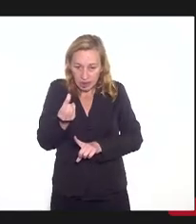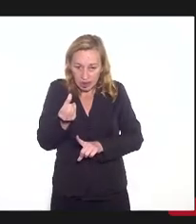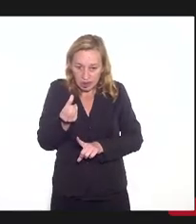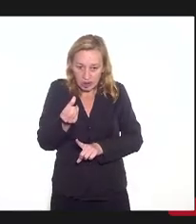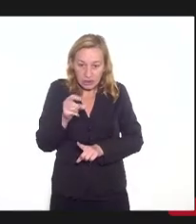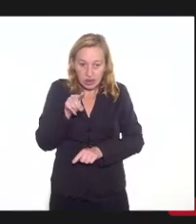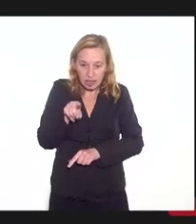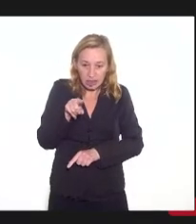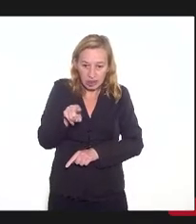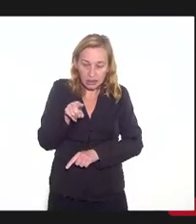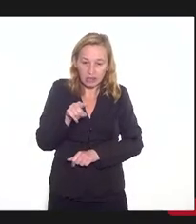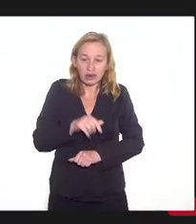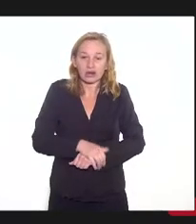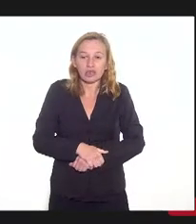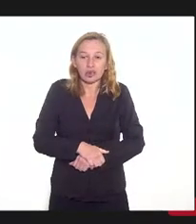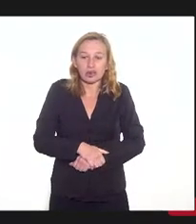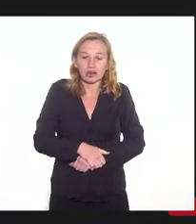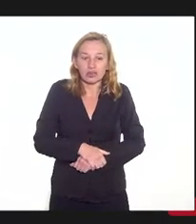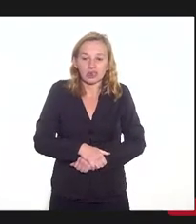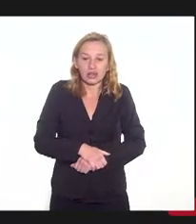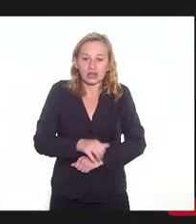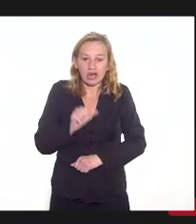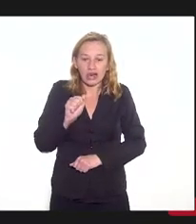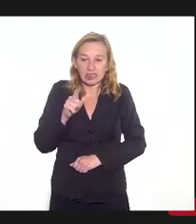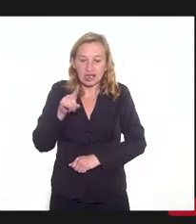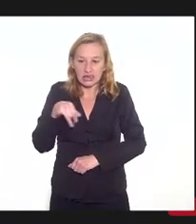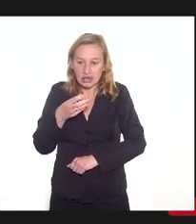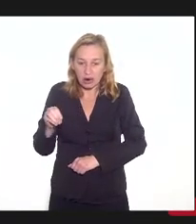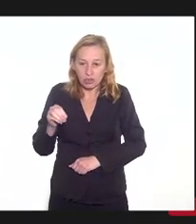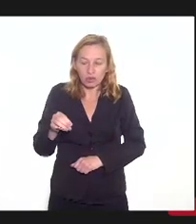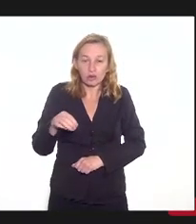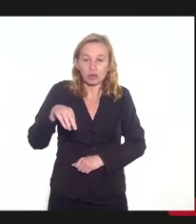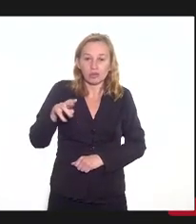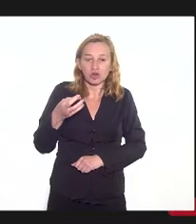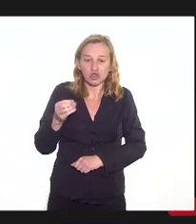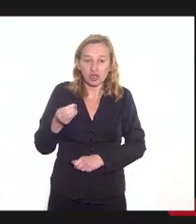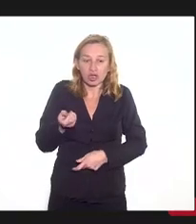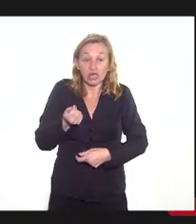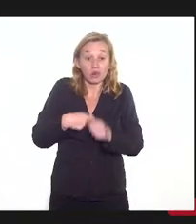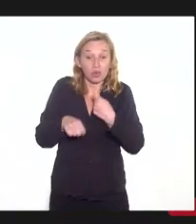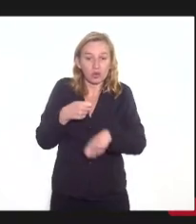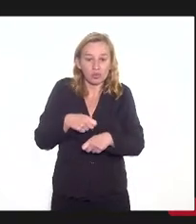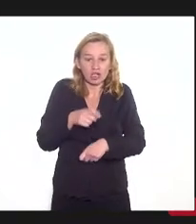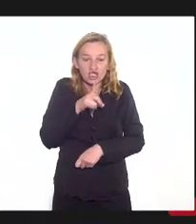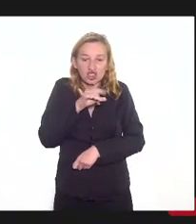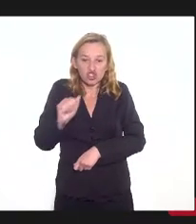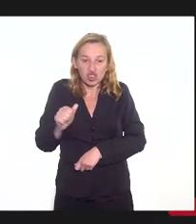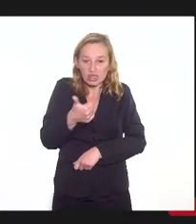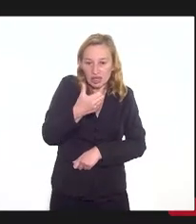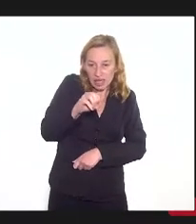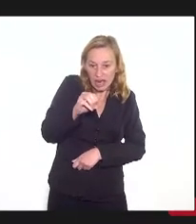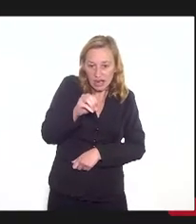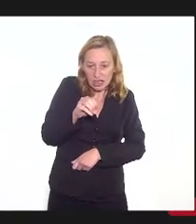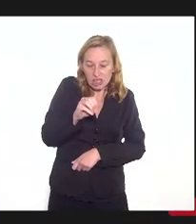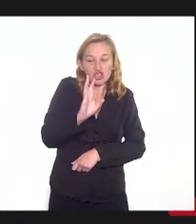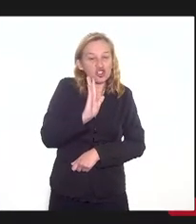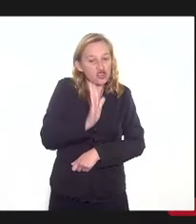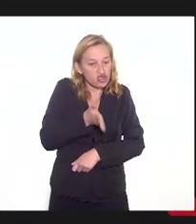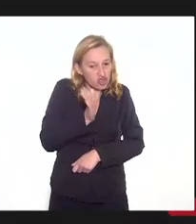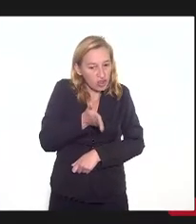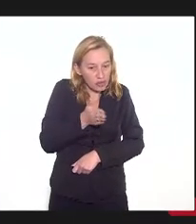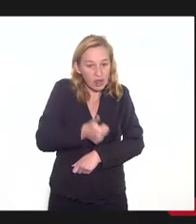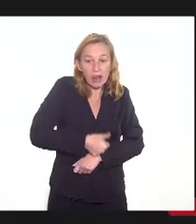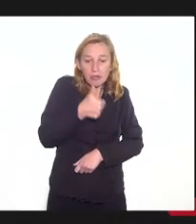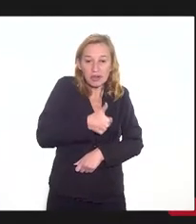da adesão pelo Ministério da Economia no dia 4. No dia 10, nós já fizemos uma